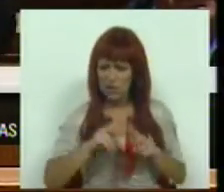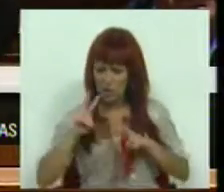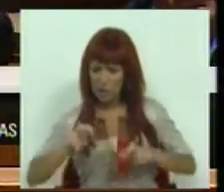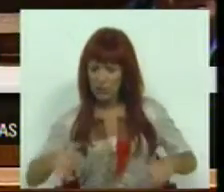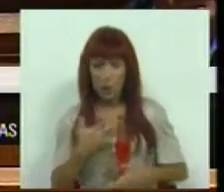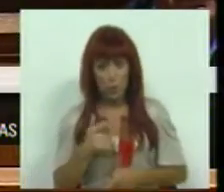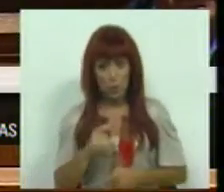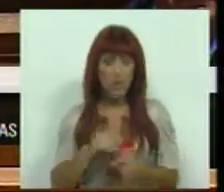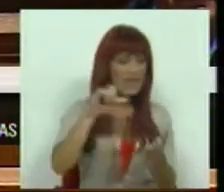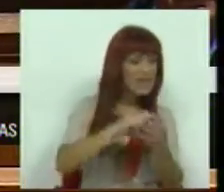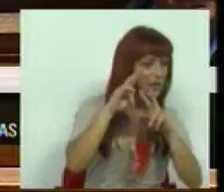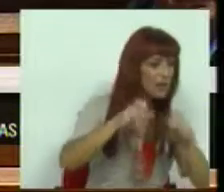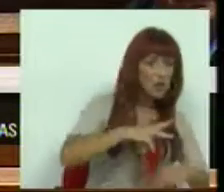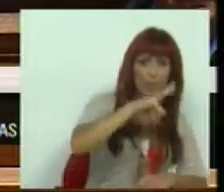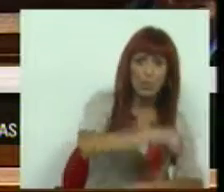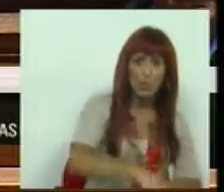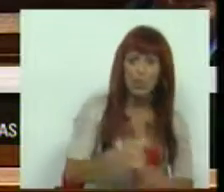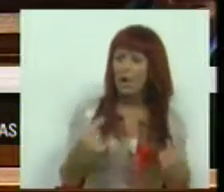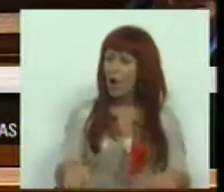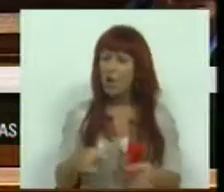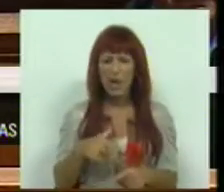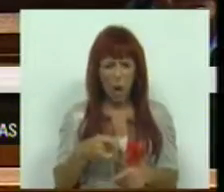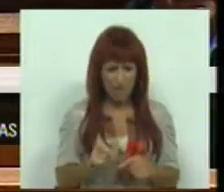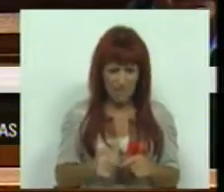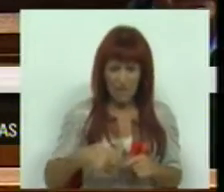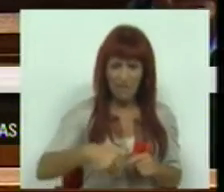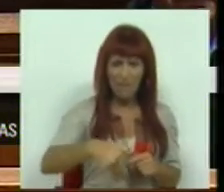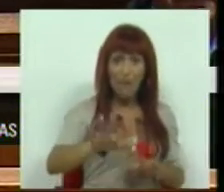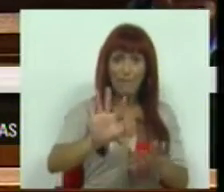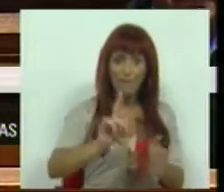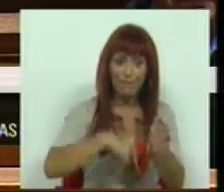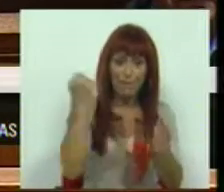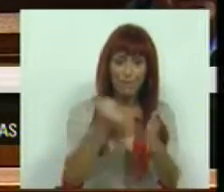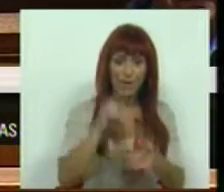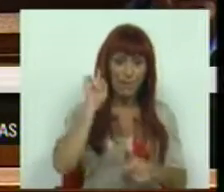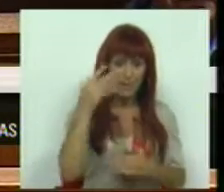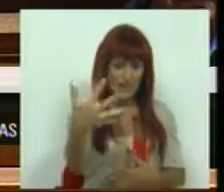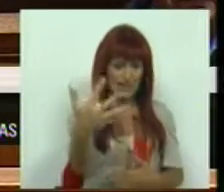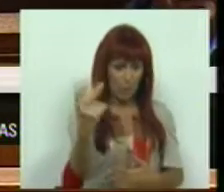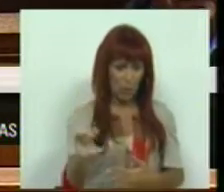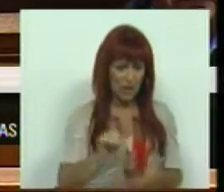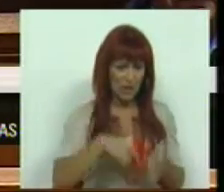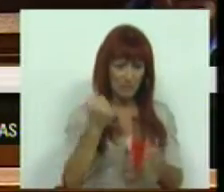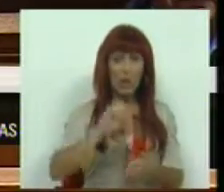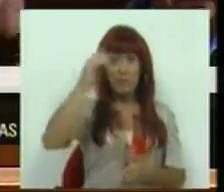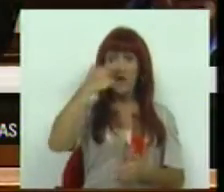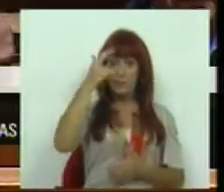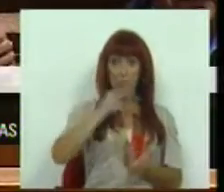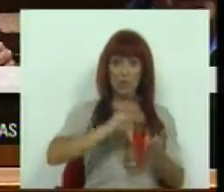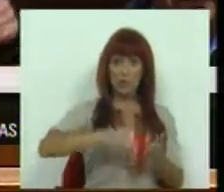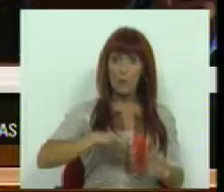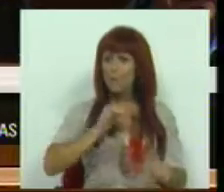doutorados para os centros de investigação em Portugal. Estamos a 9 meses do final do prazo dos 5 anos para os primeiros contratados,